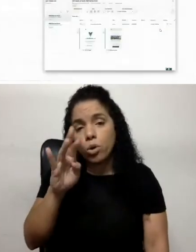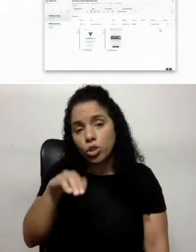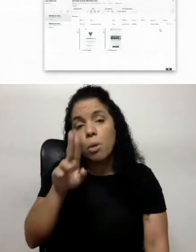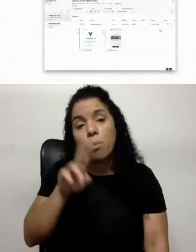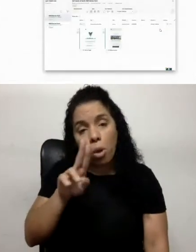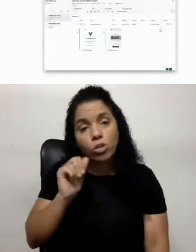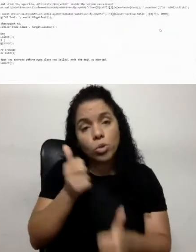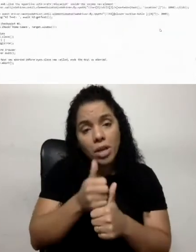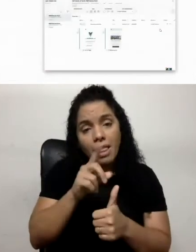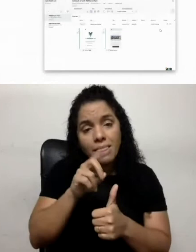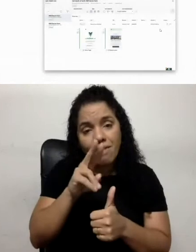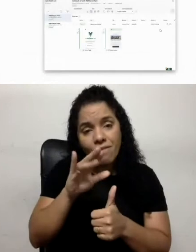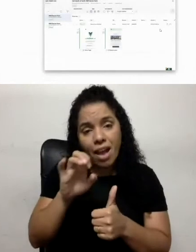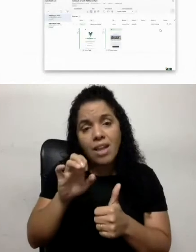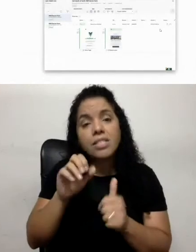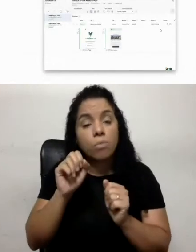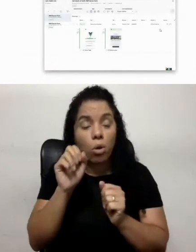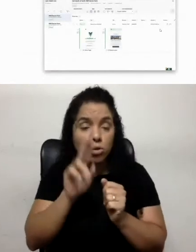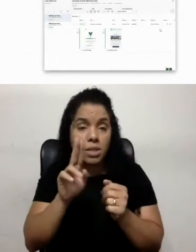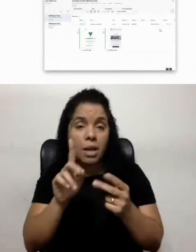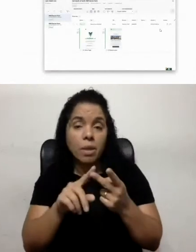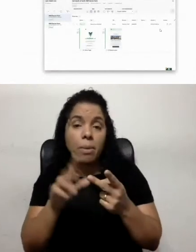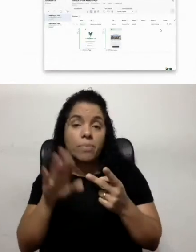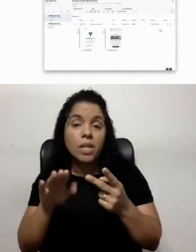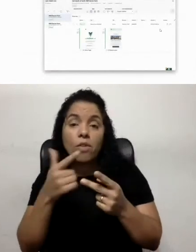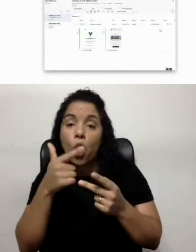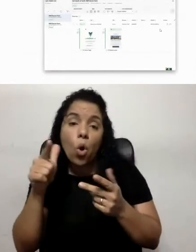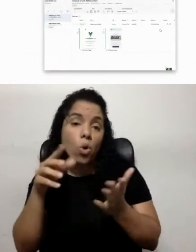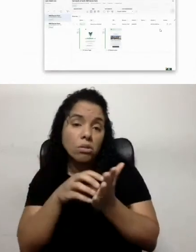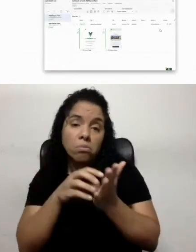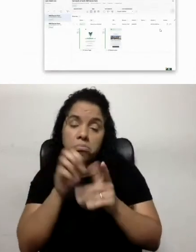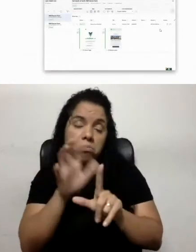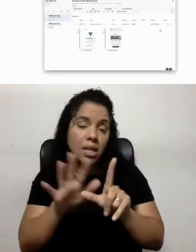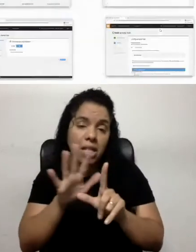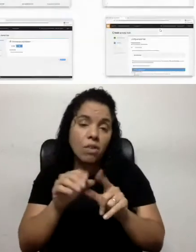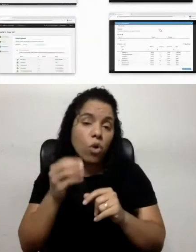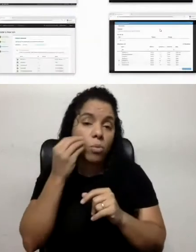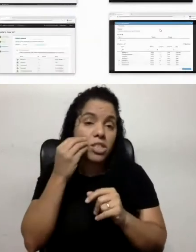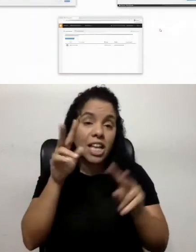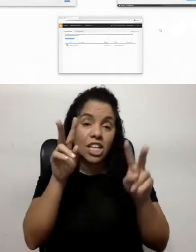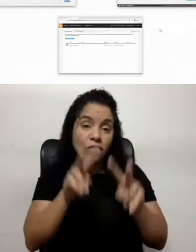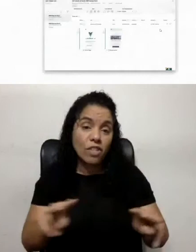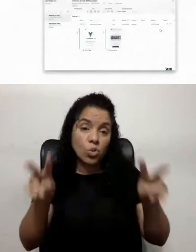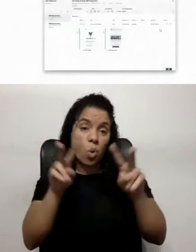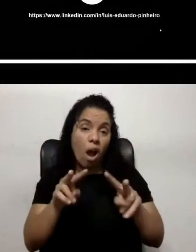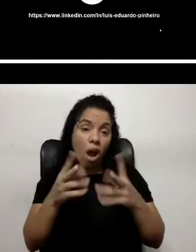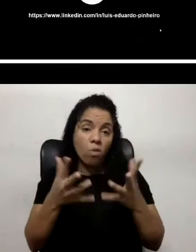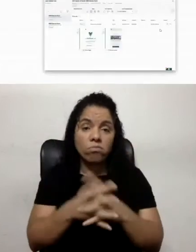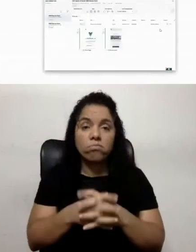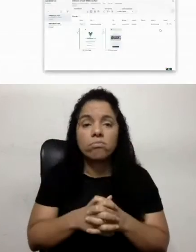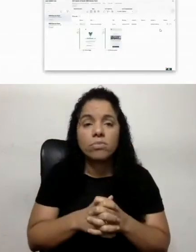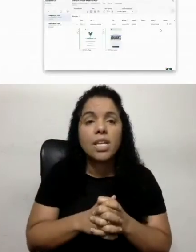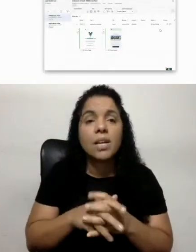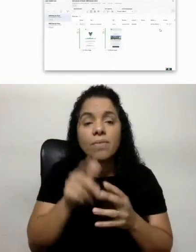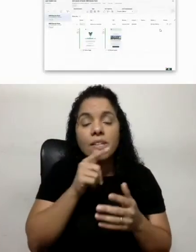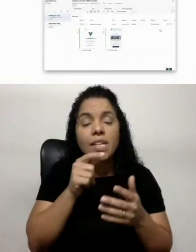device, você pode utilizar talvez outra plataforma de teste visual, e a configuração,